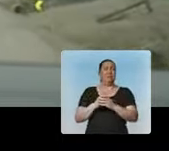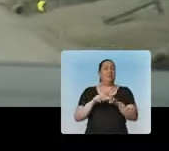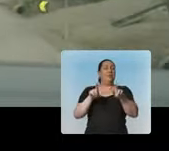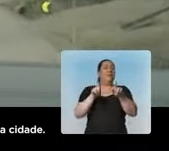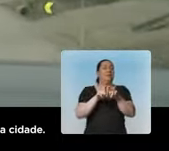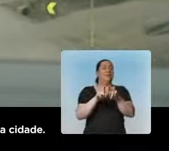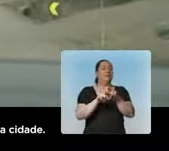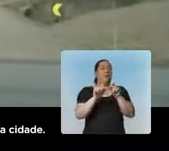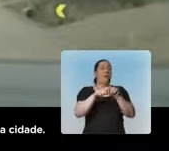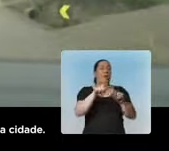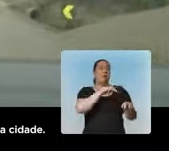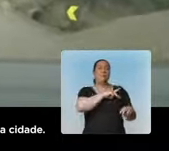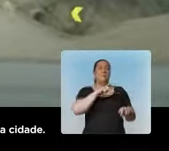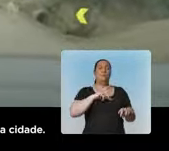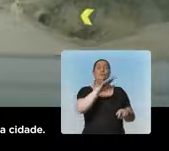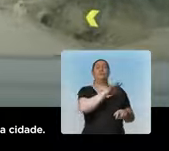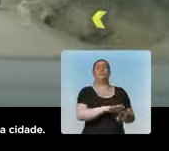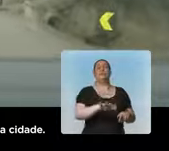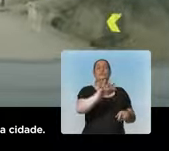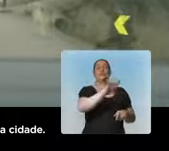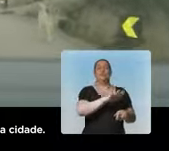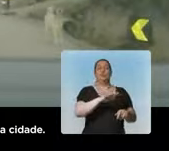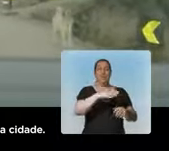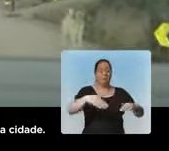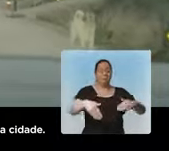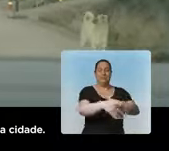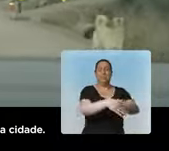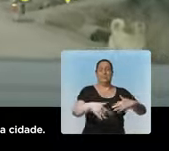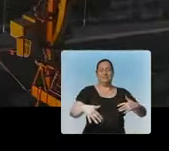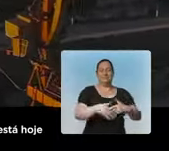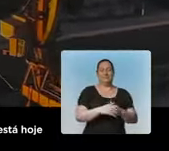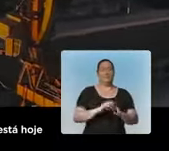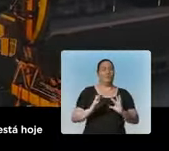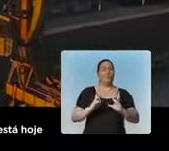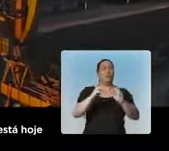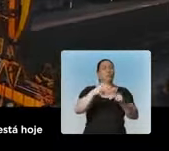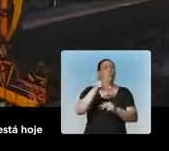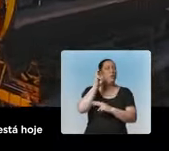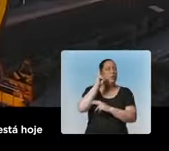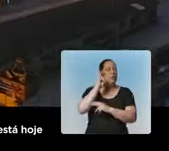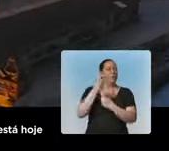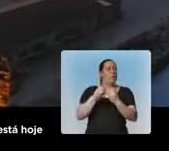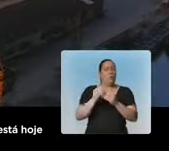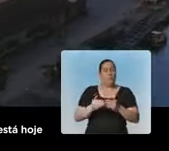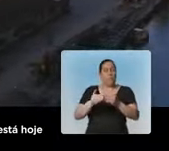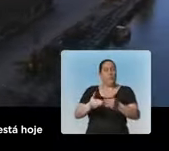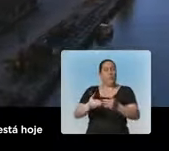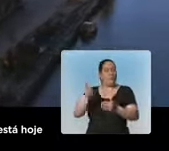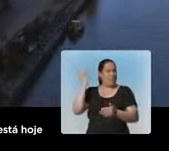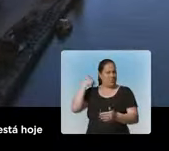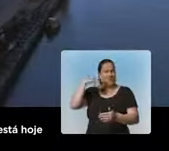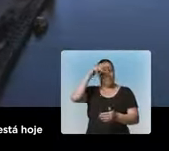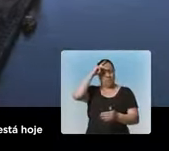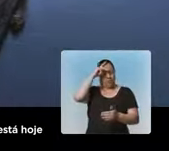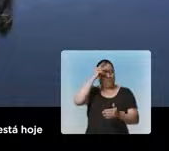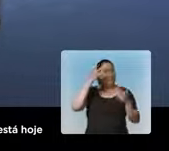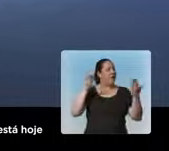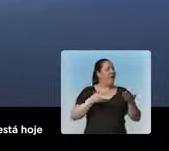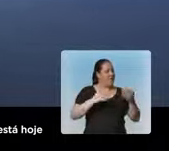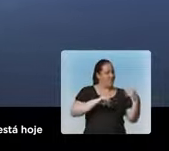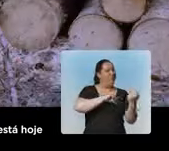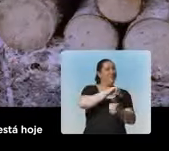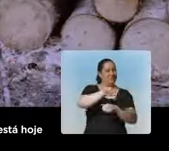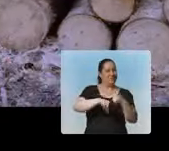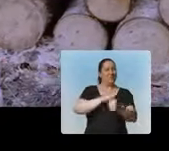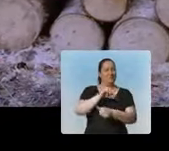da cidade, como para a população em geral, que é uma outra entrada para a cidade. Todos lembram como era a região do Porto de Pelotas e como